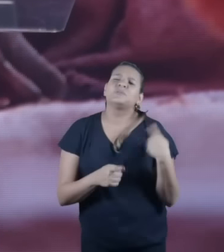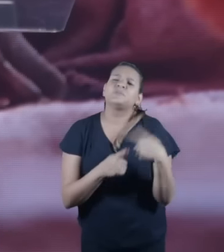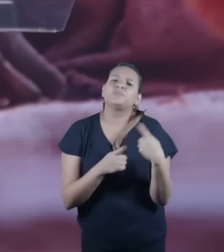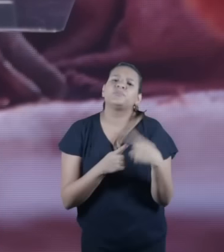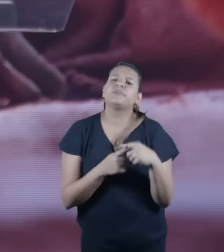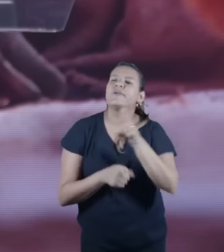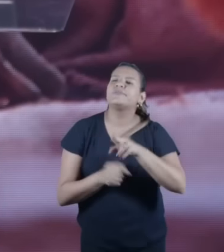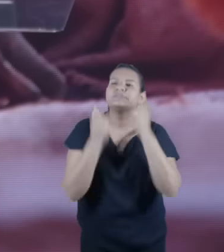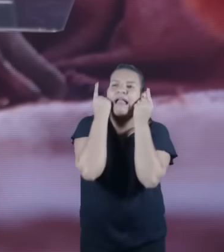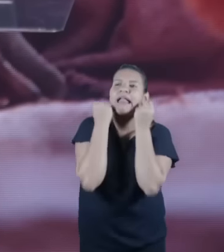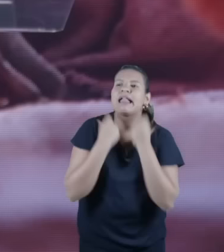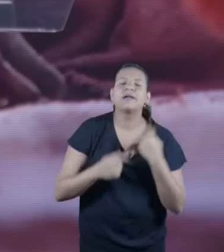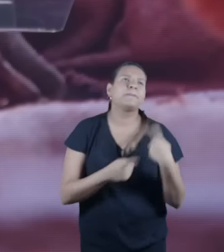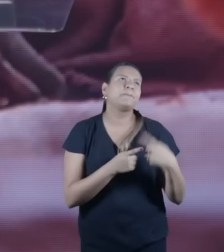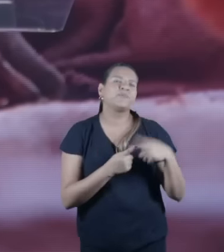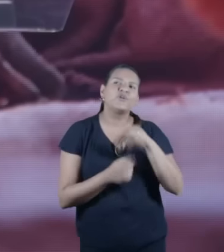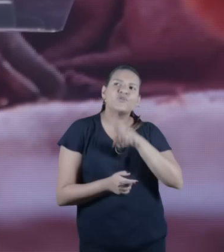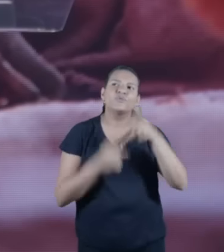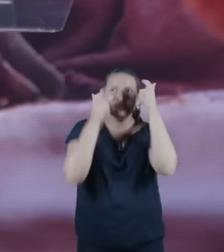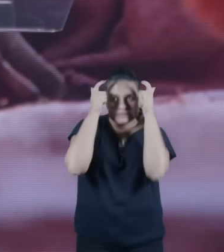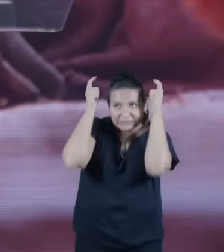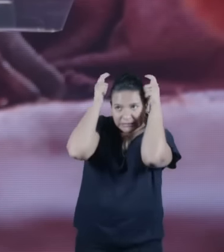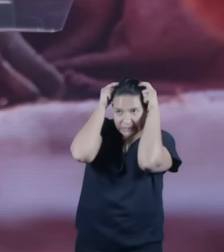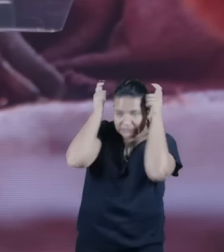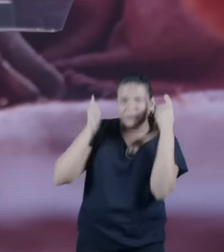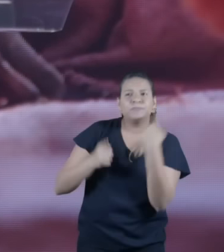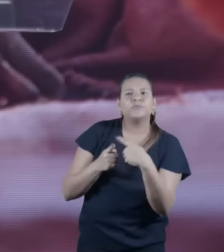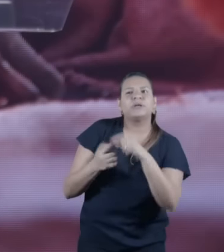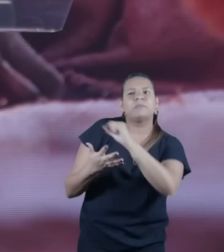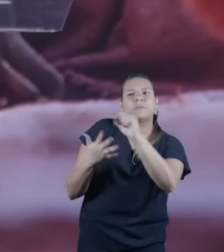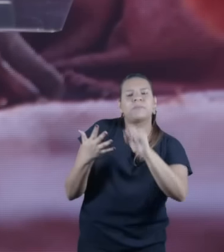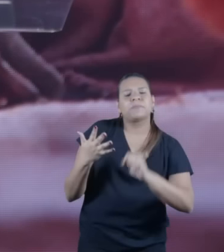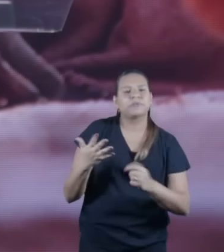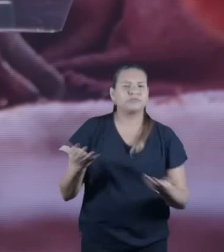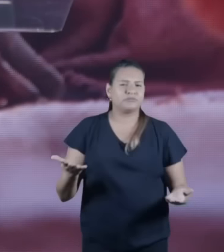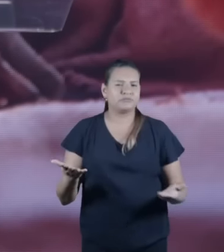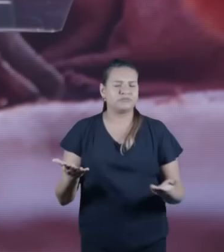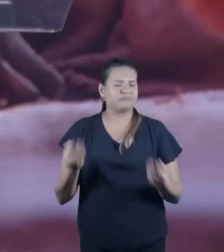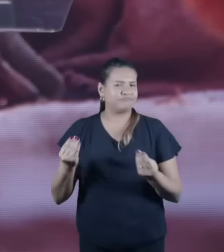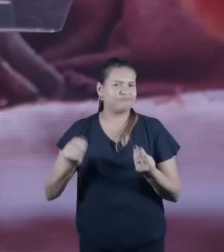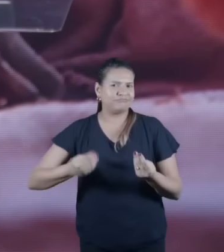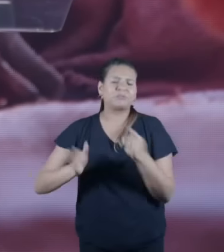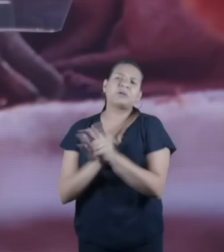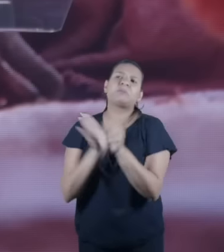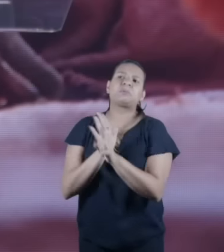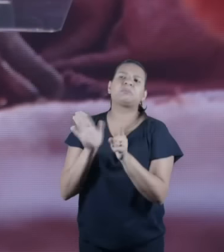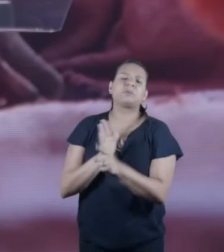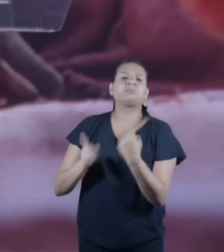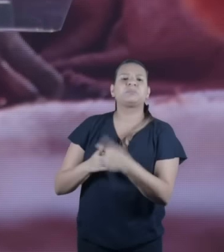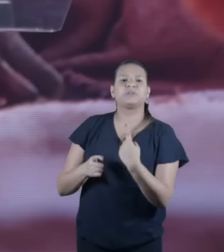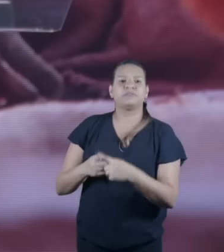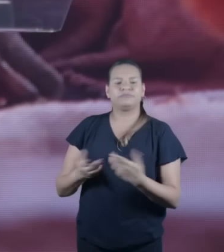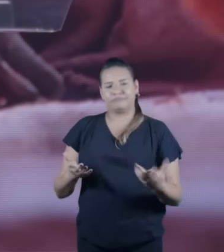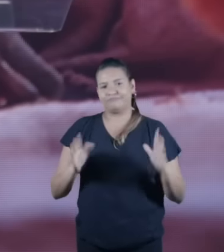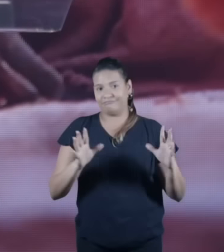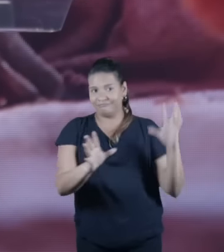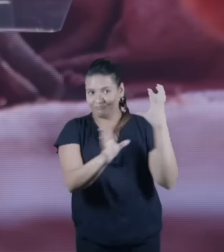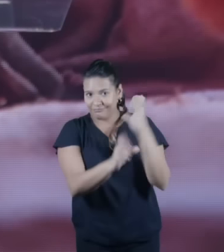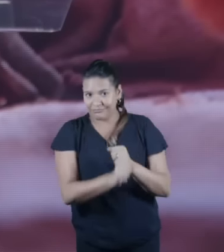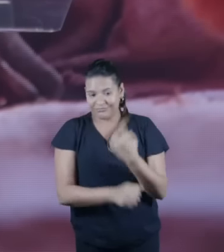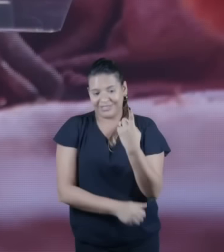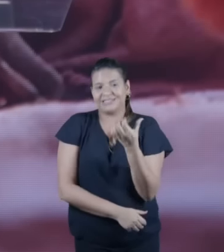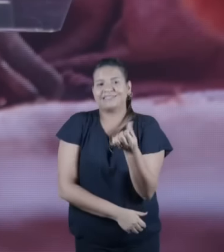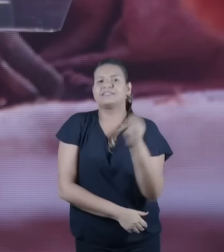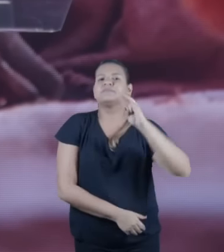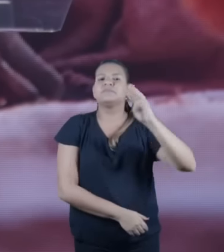chapéuzinho daquele é preto por que isso é um pouco difícil de falar de uma religião que hoje em dia são 16 milhões de pessoas e que na